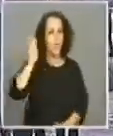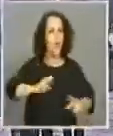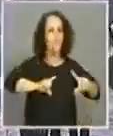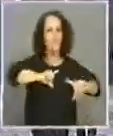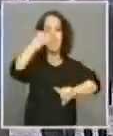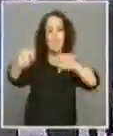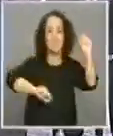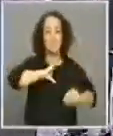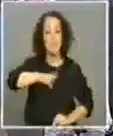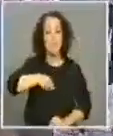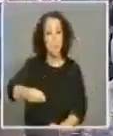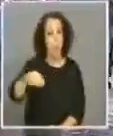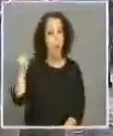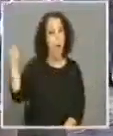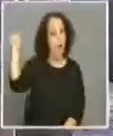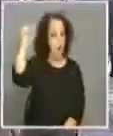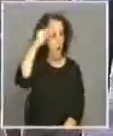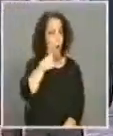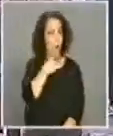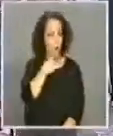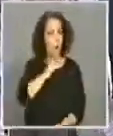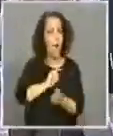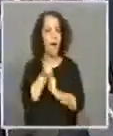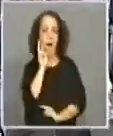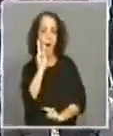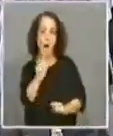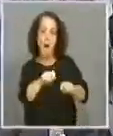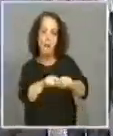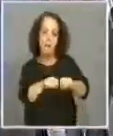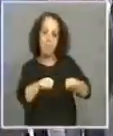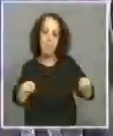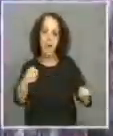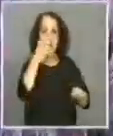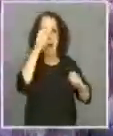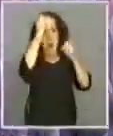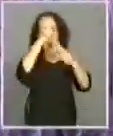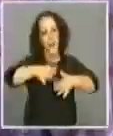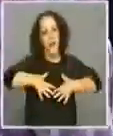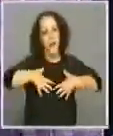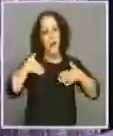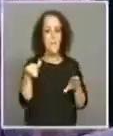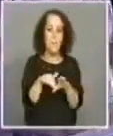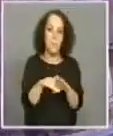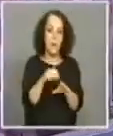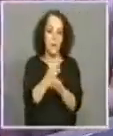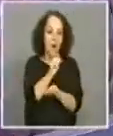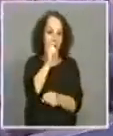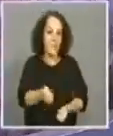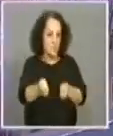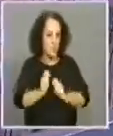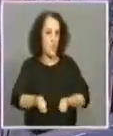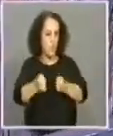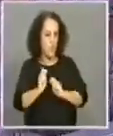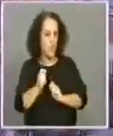poder desta forma e por esta via participar no nosso Samartinho e sei que é com gosto que têm pelo menos a oportunidade